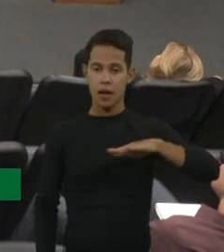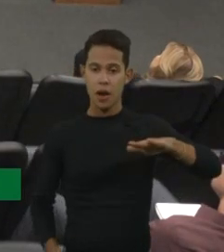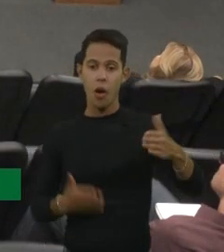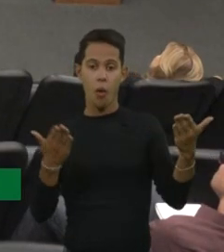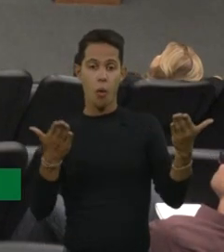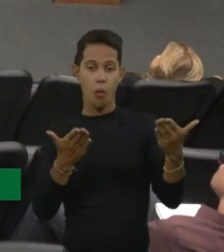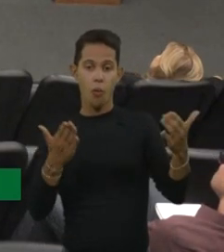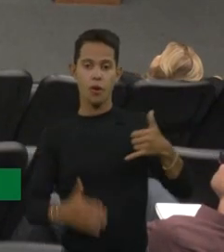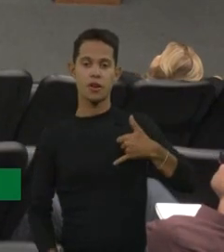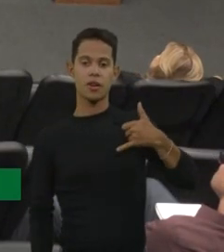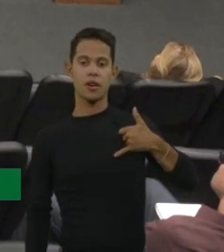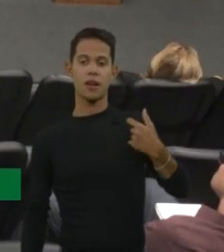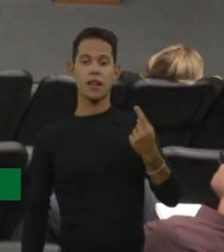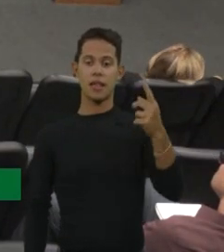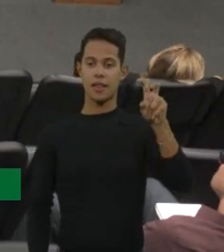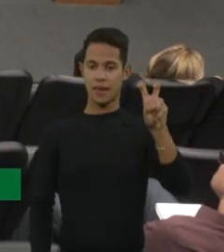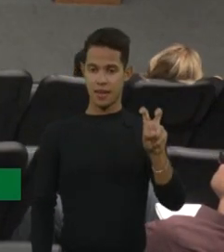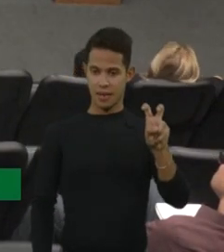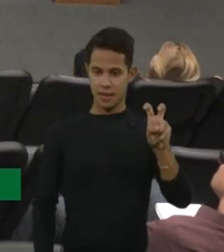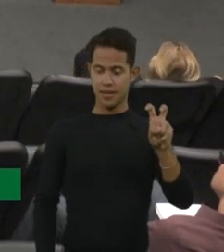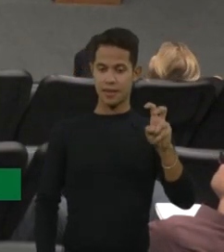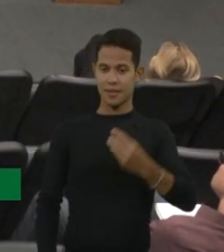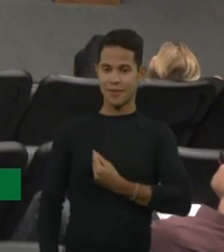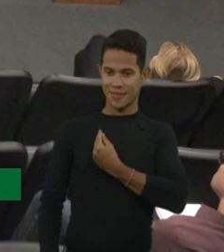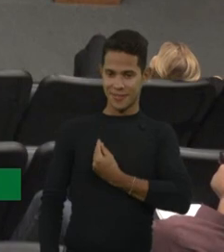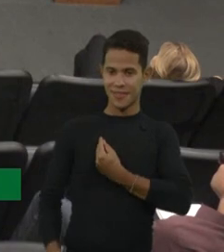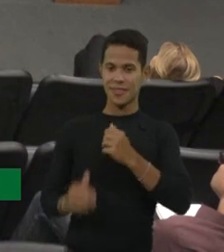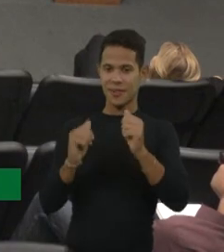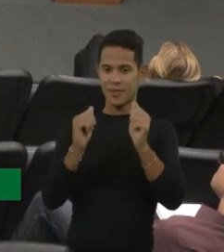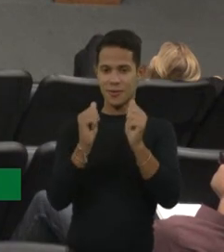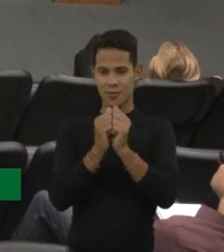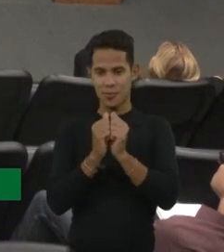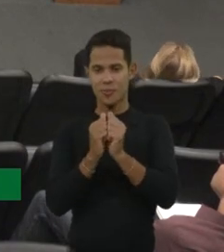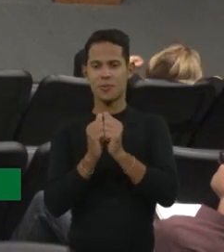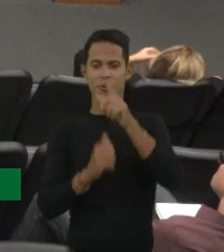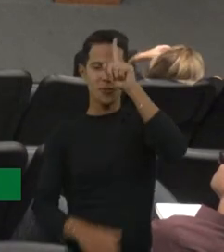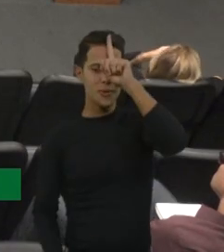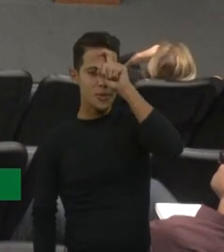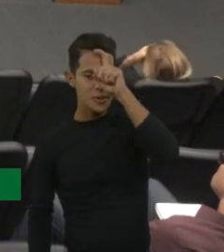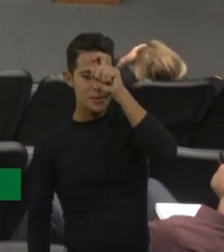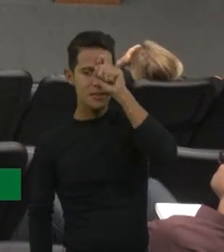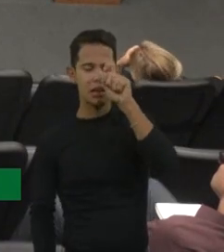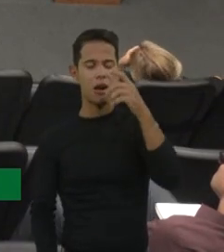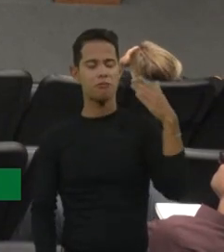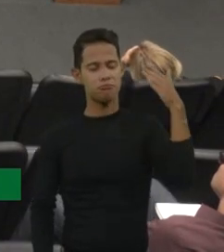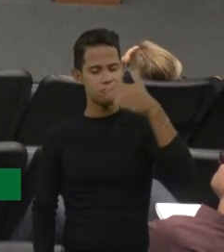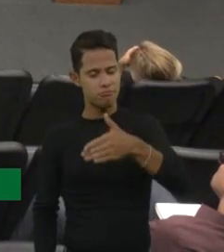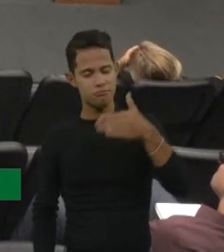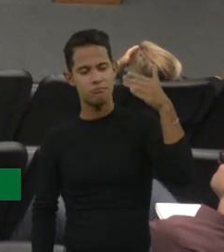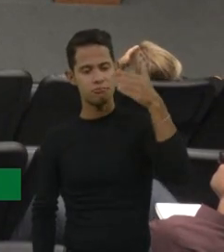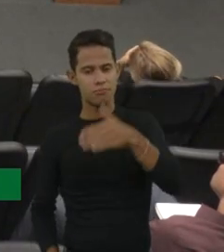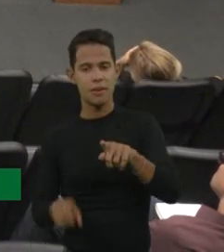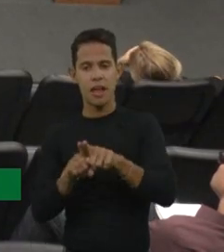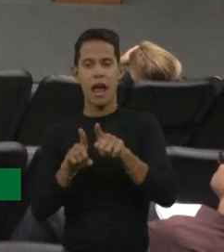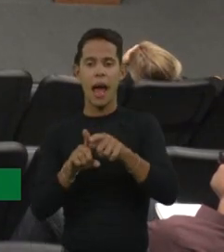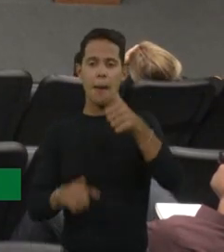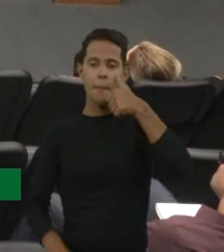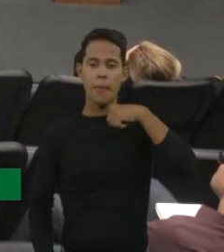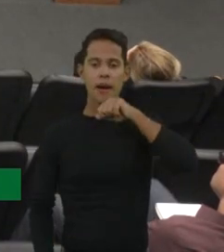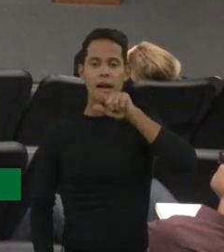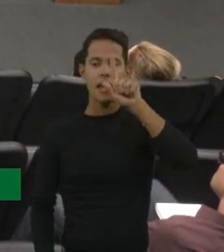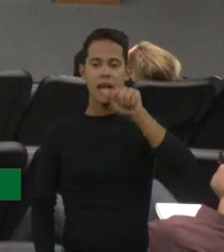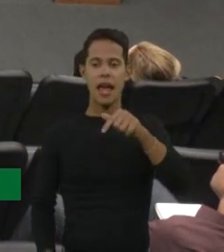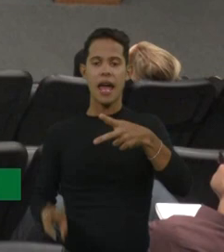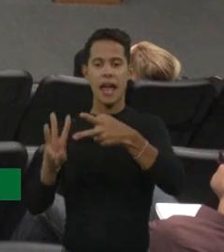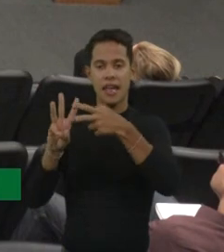está com 15 anos, ela mora, né, em um hospital, ela também é tracostomizada, a mãe é indígena, então, assim, não tem como, né,